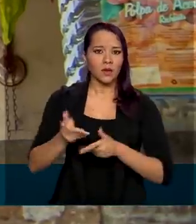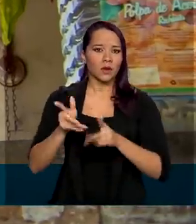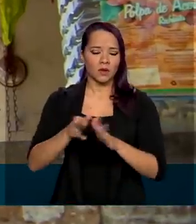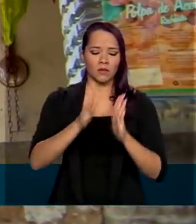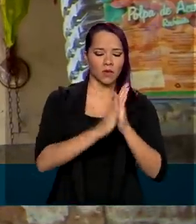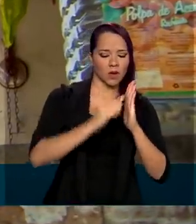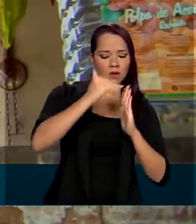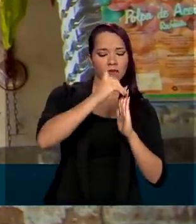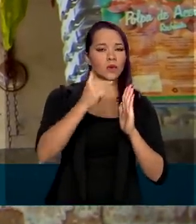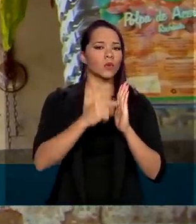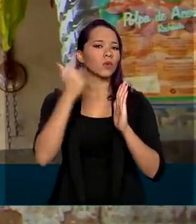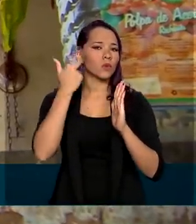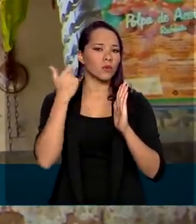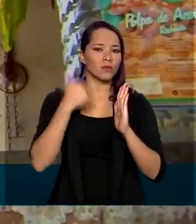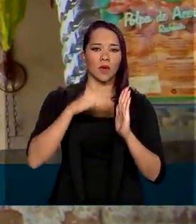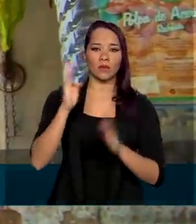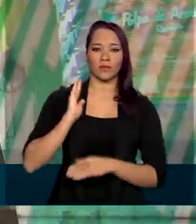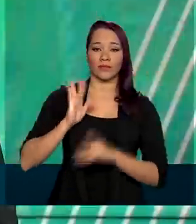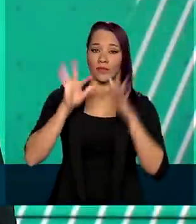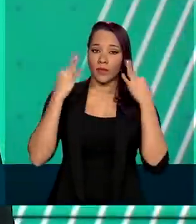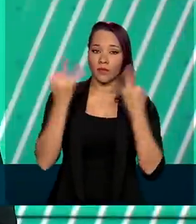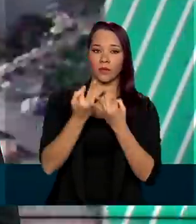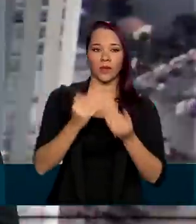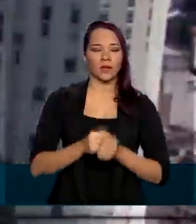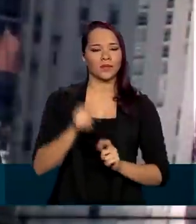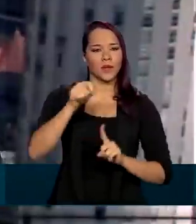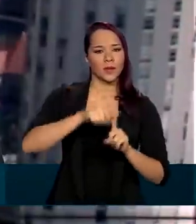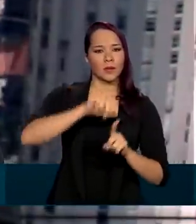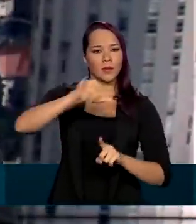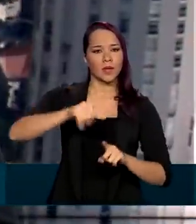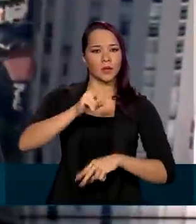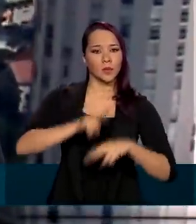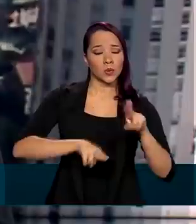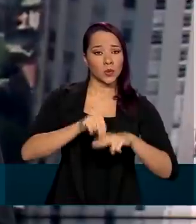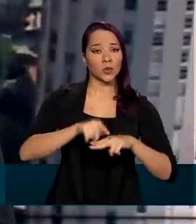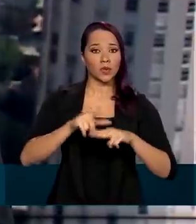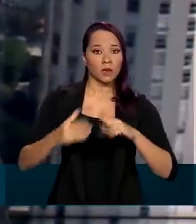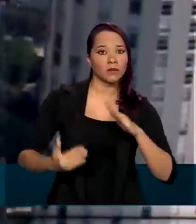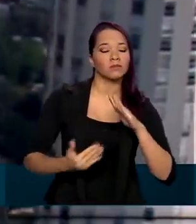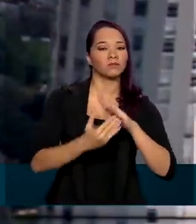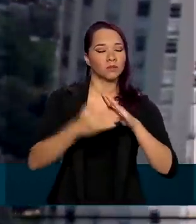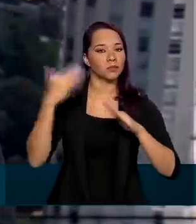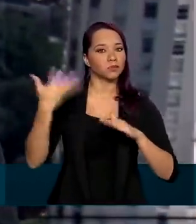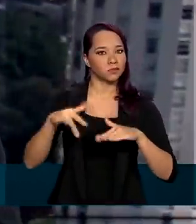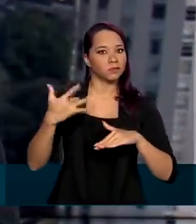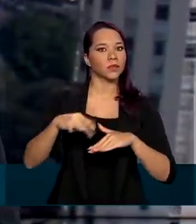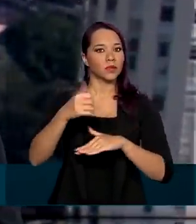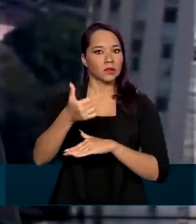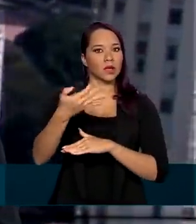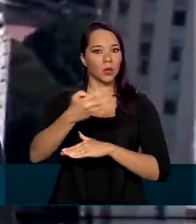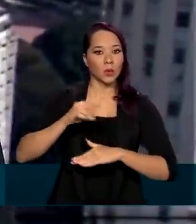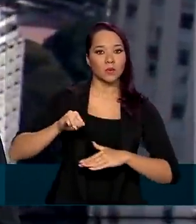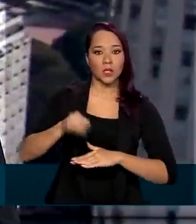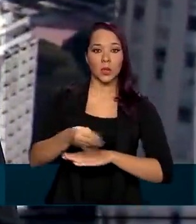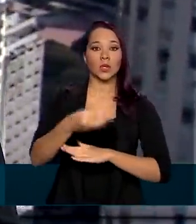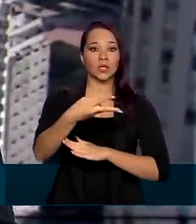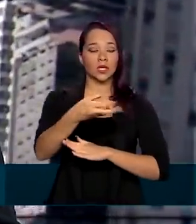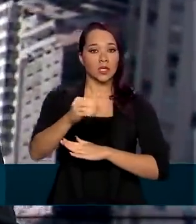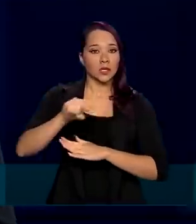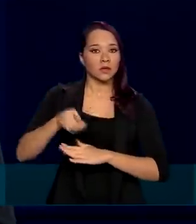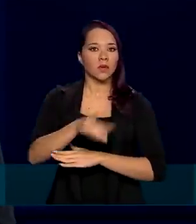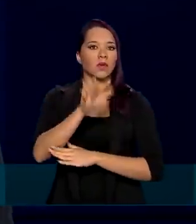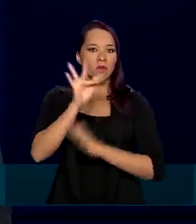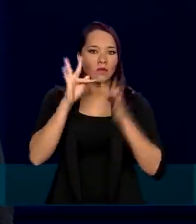normal do Bolsa Família. Em junho, a folha de pagamento do programa atingiu a marca histórica de 14 milhões e 300 mil